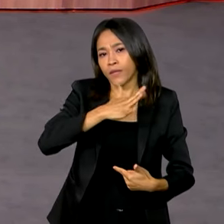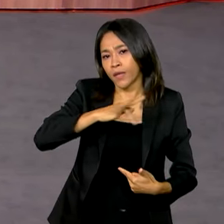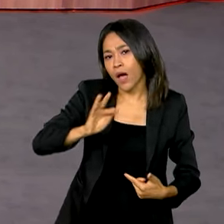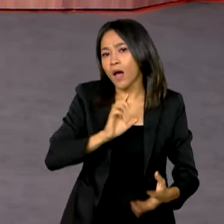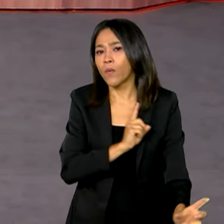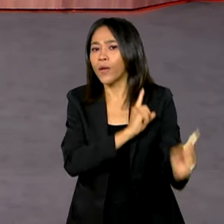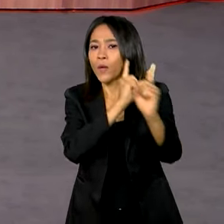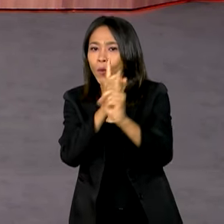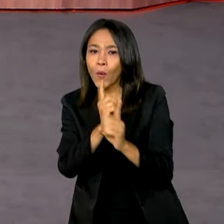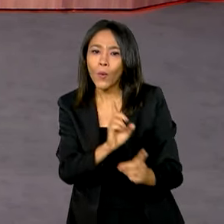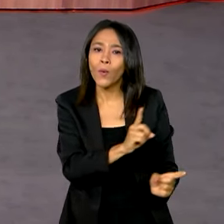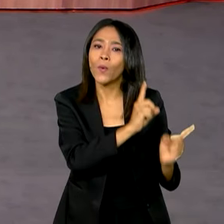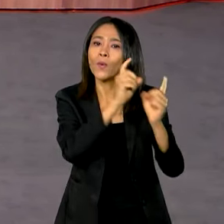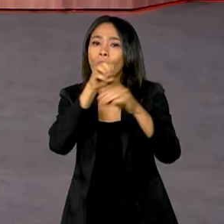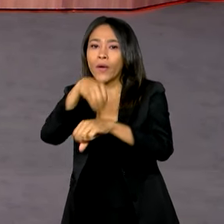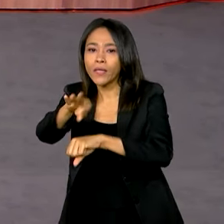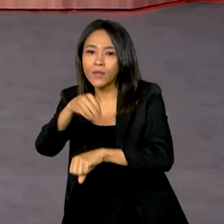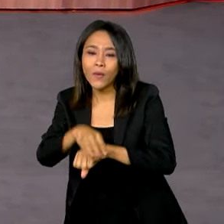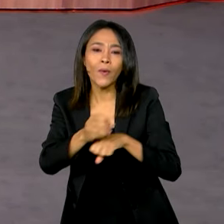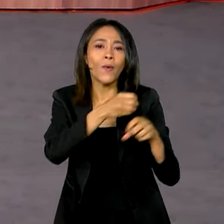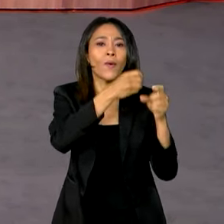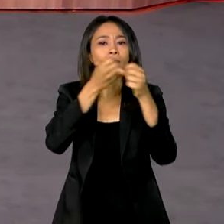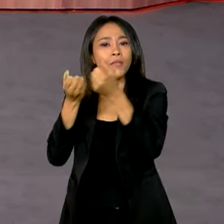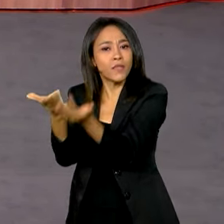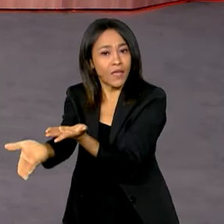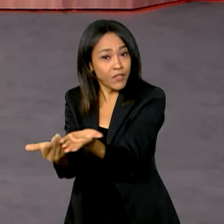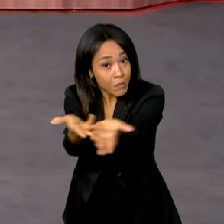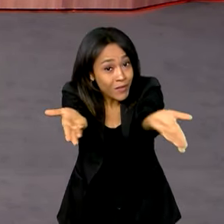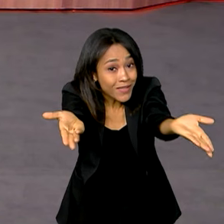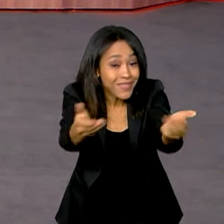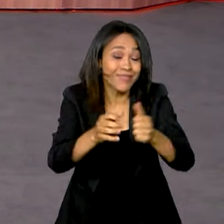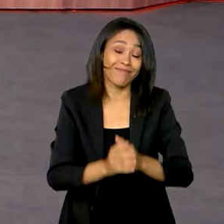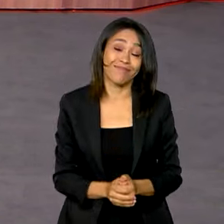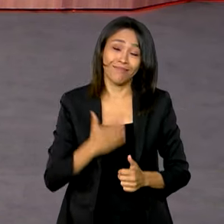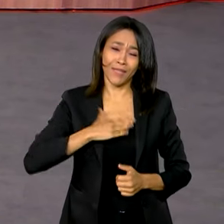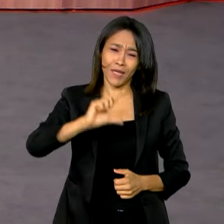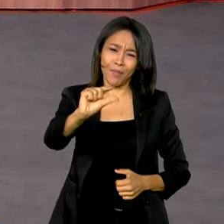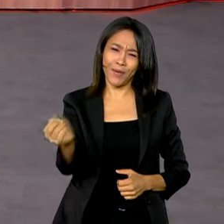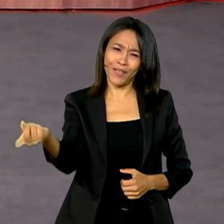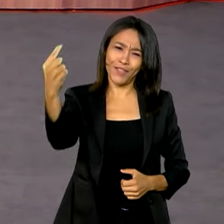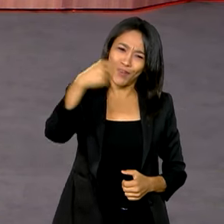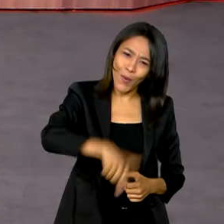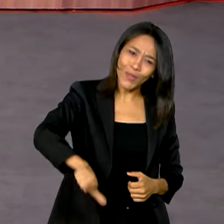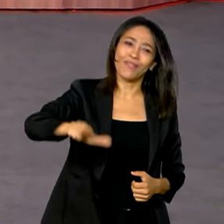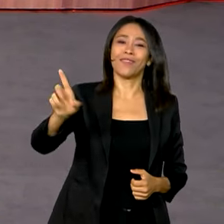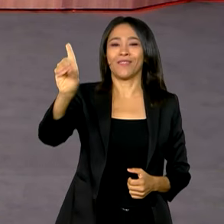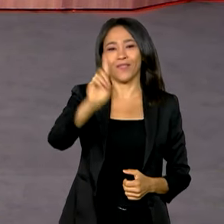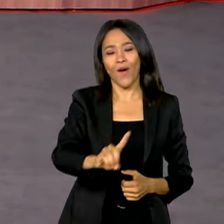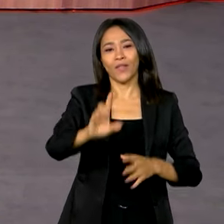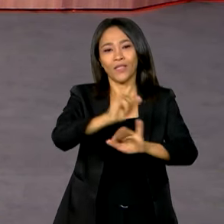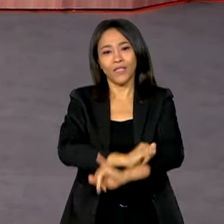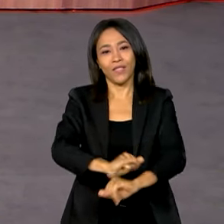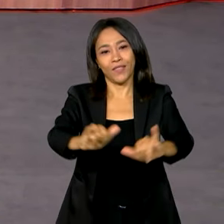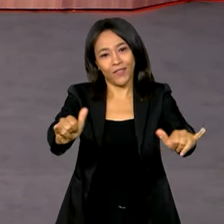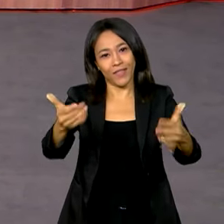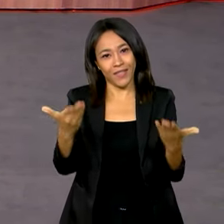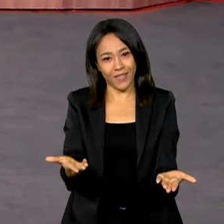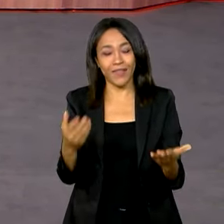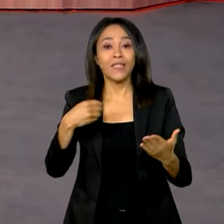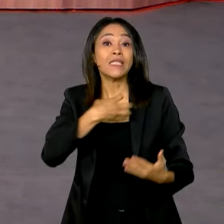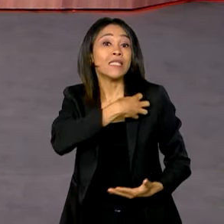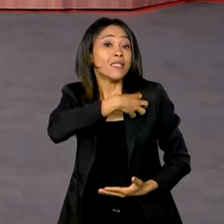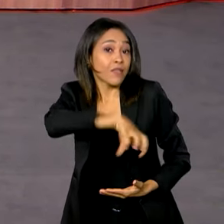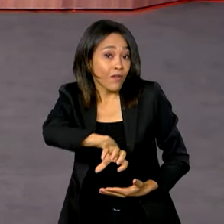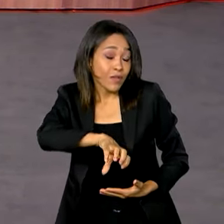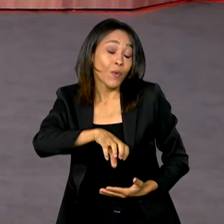eventos ao vivo, dicas, serviços. Para você, cidadão, daqui a pouquinho a gente está de volta com a transmissão desse evento em Salvador,